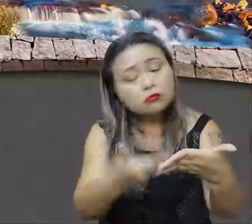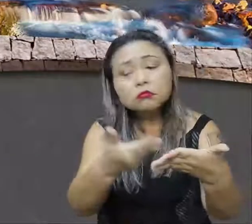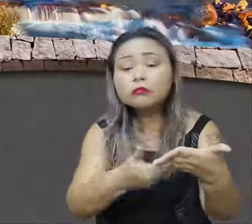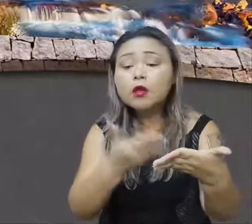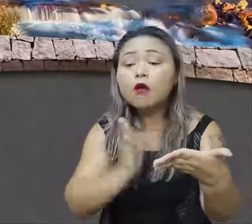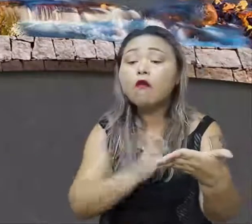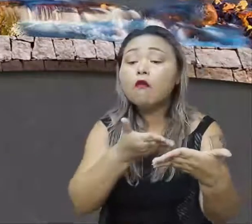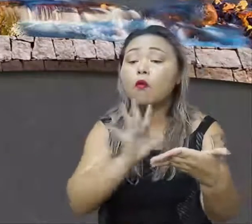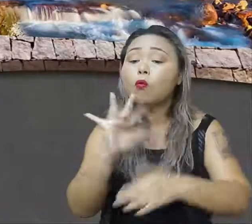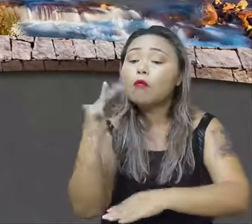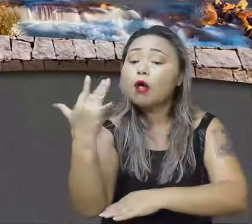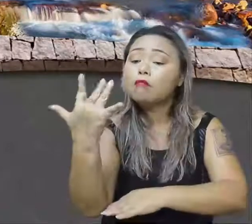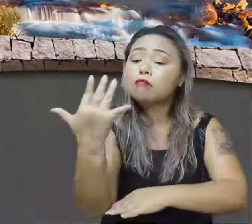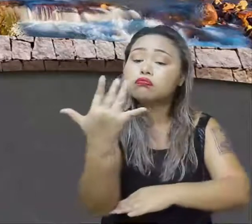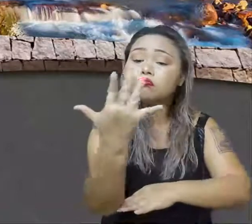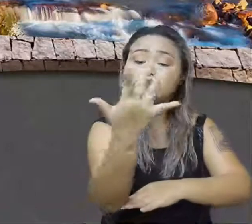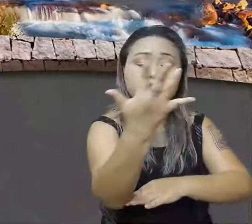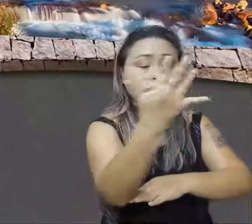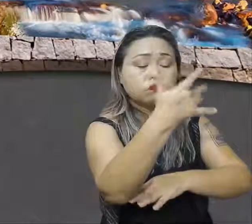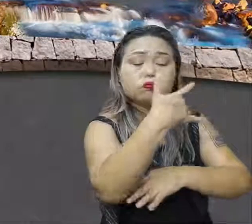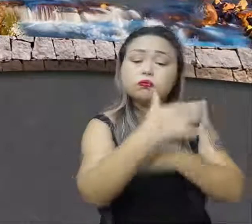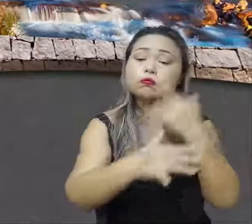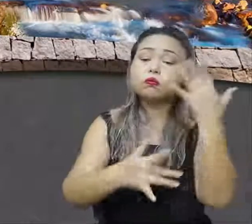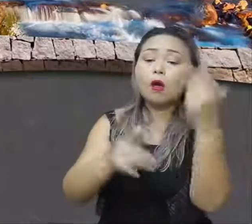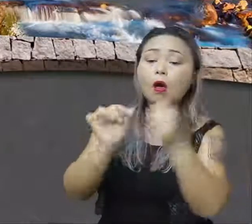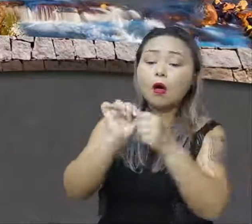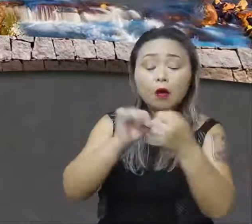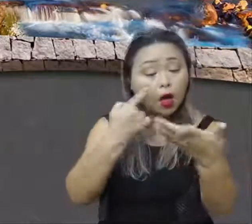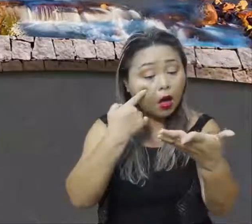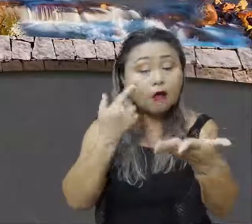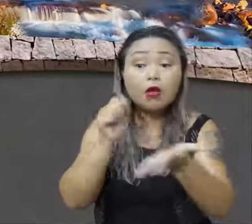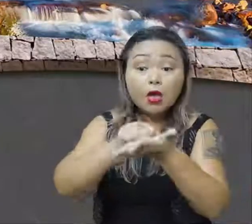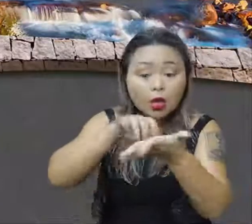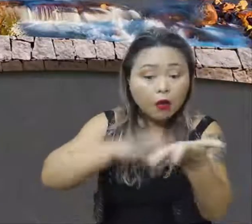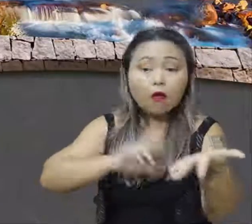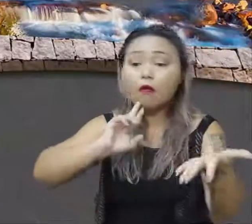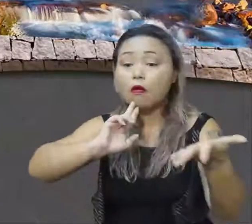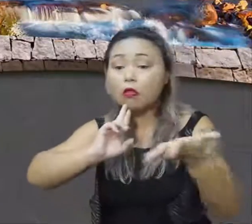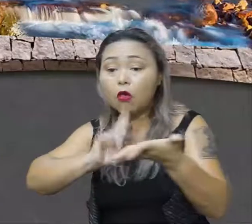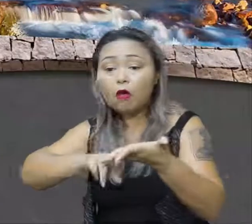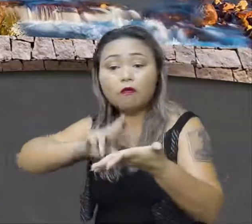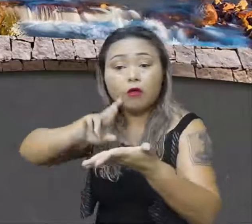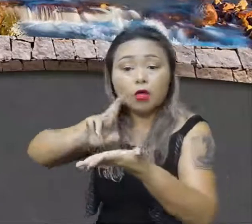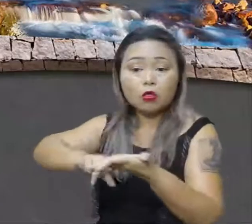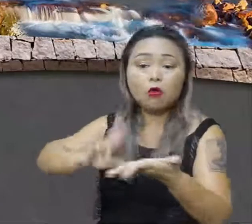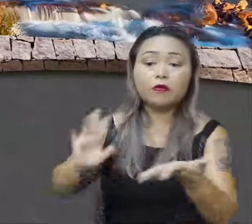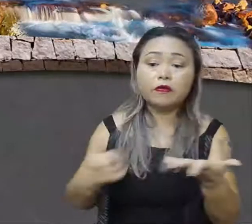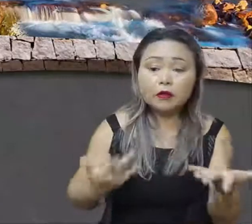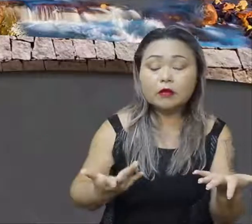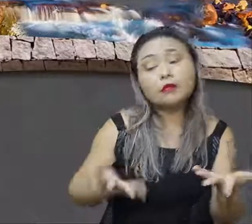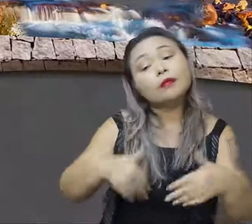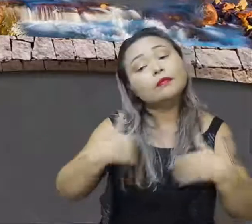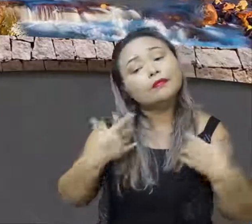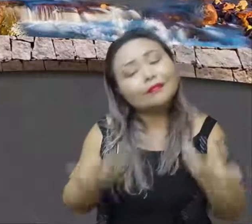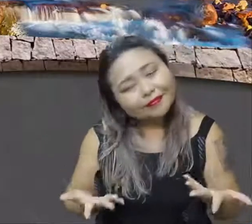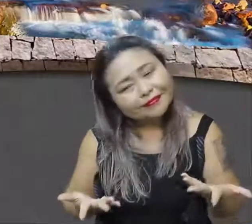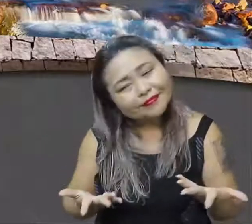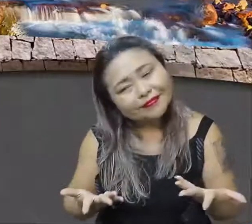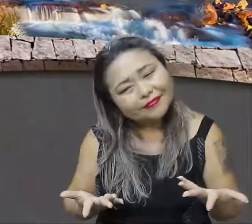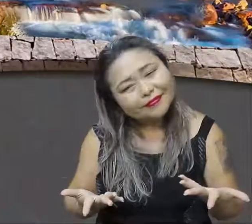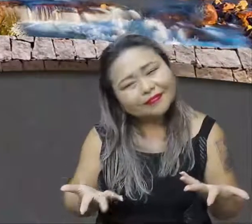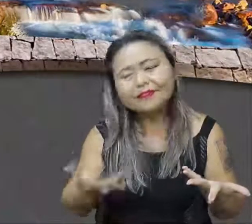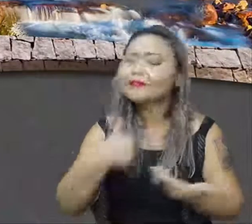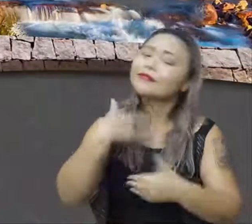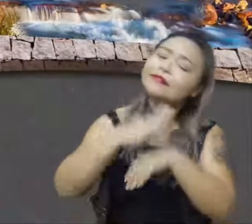meio ambiente. Vê exercícios, resolve, portanto, meus queridos, meus queridos